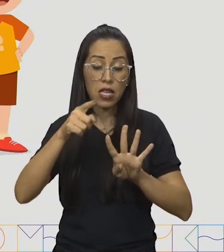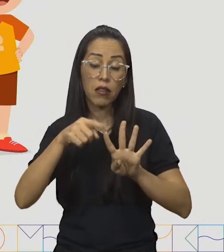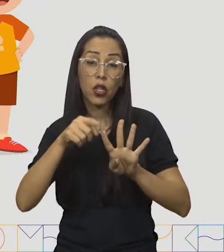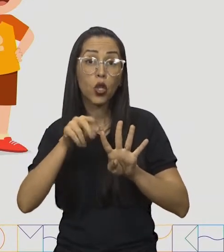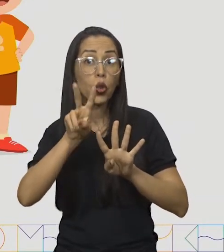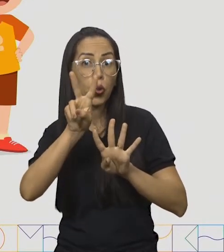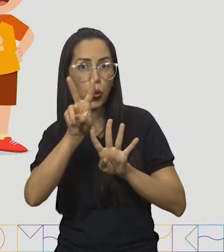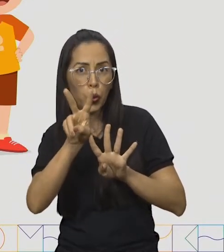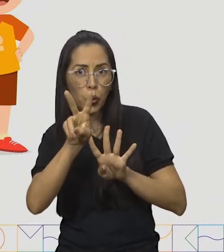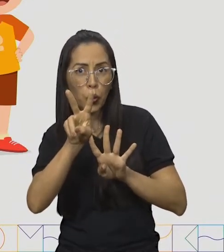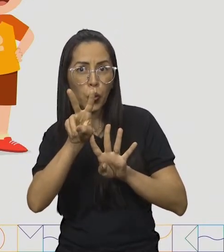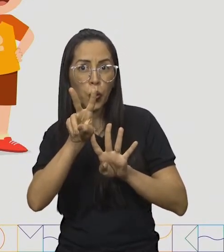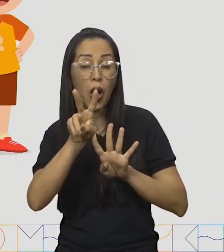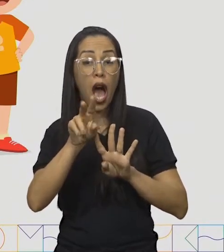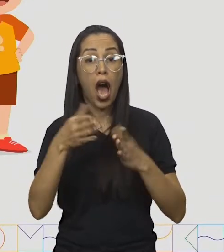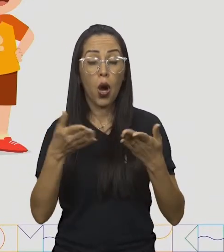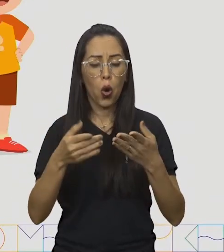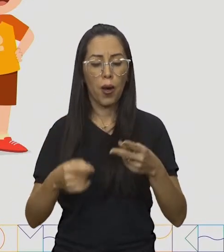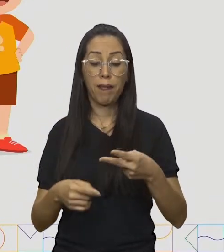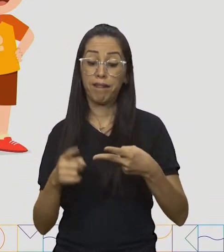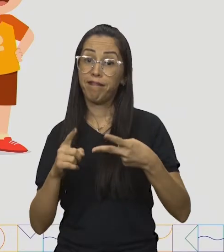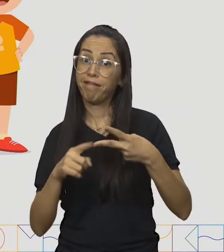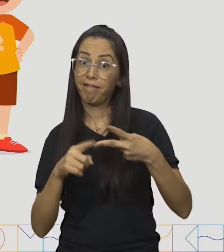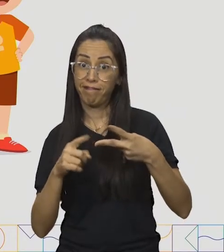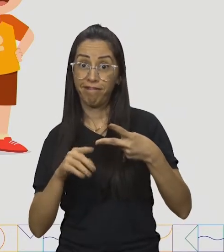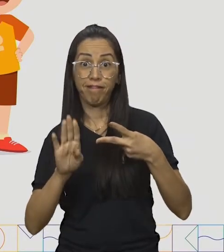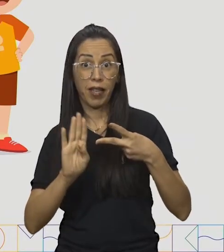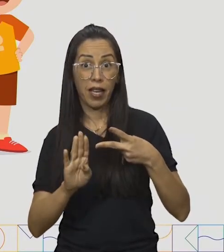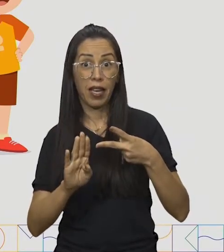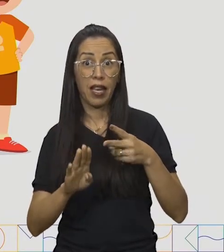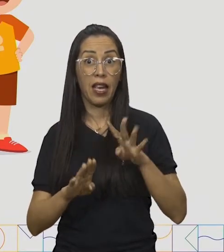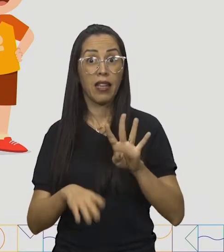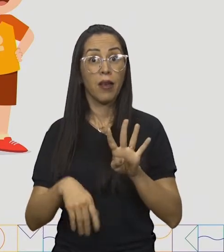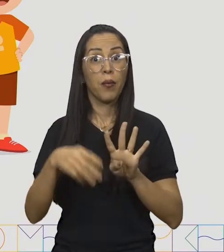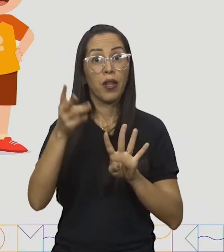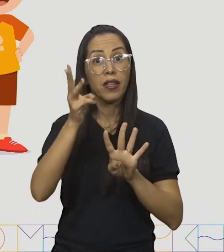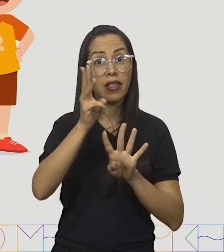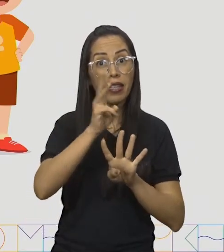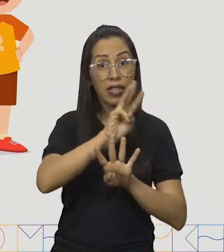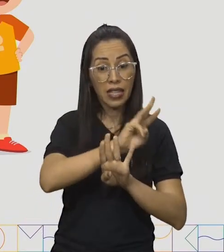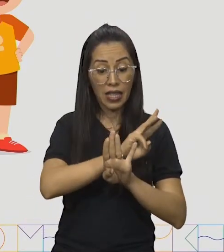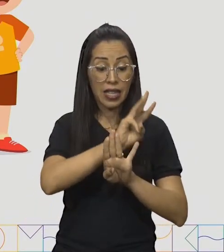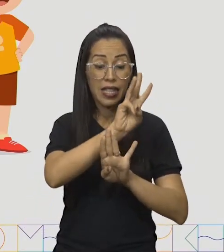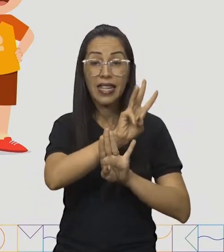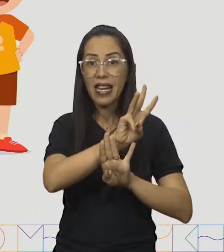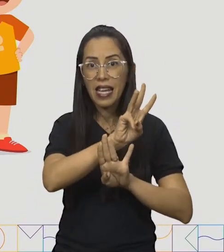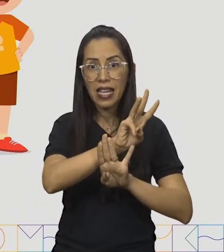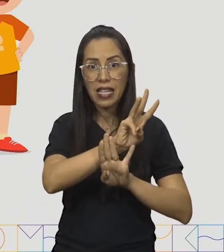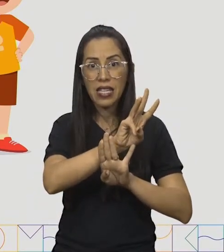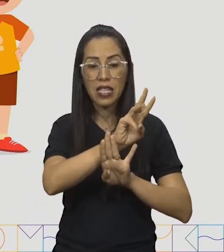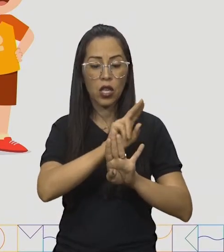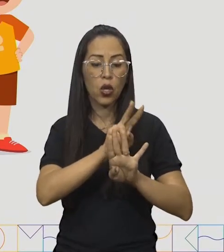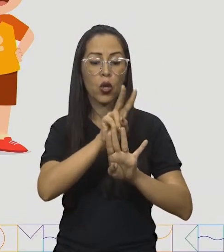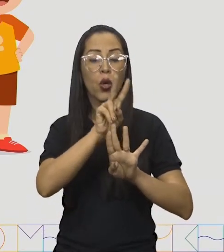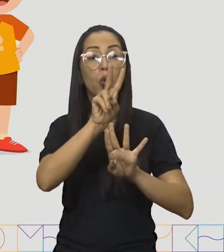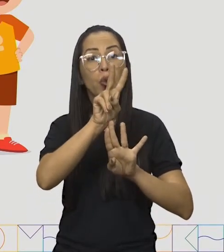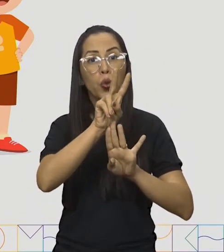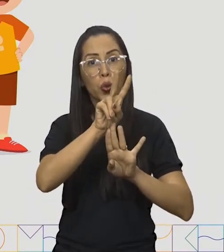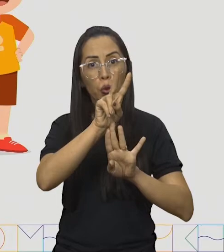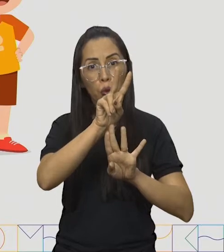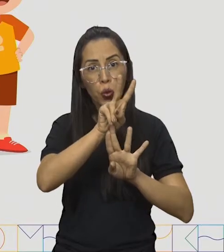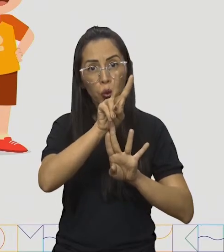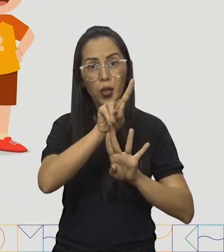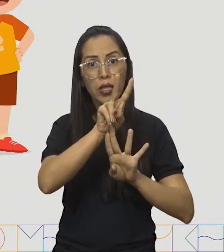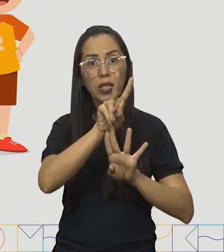Na letrinha B, nós temos três unidades de milhar, mais duas centenas, mais